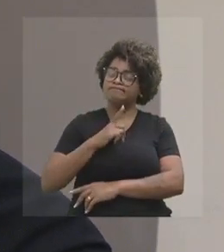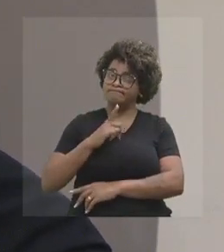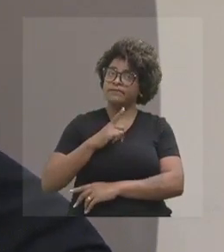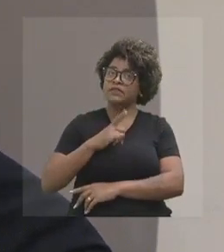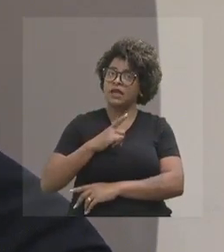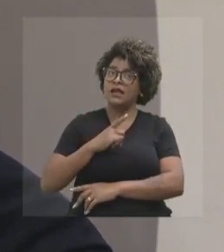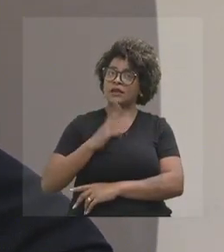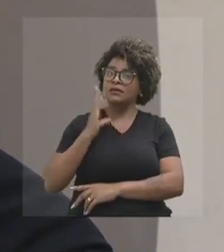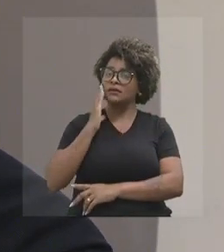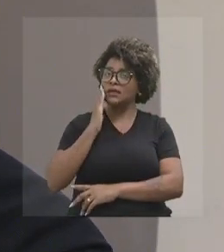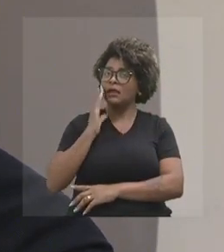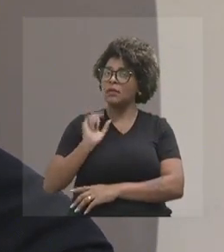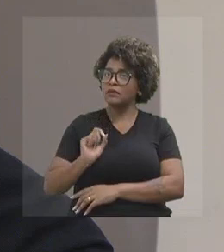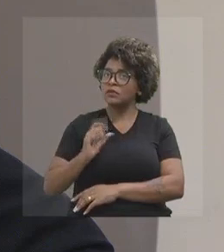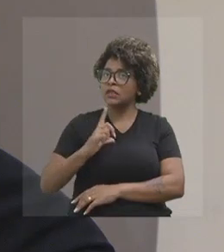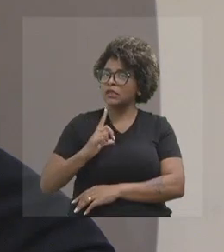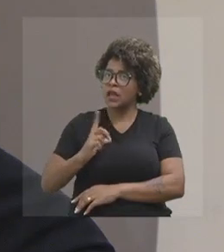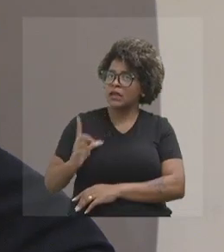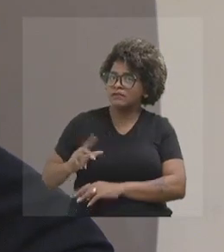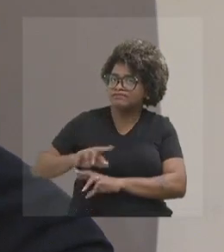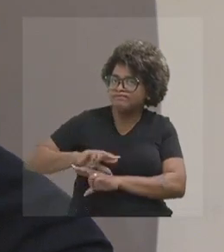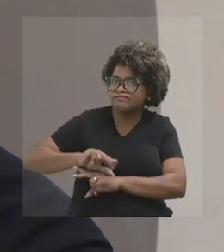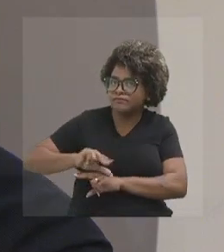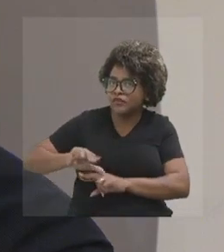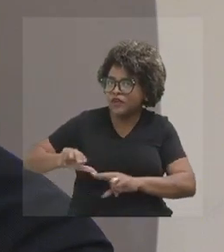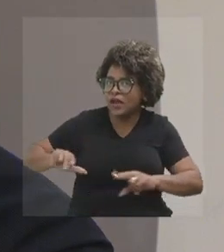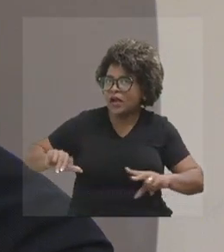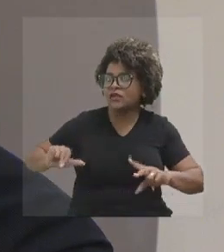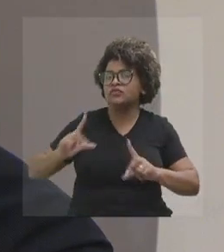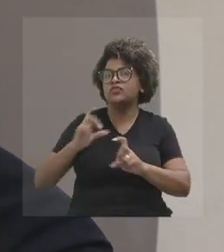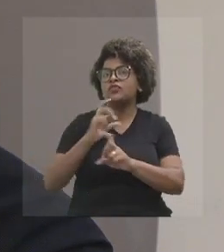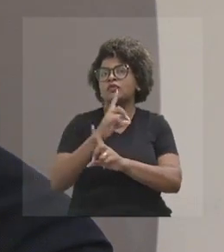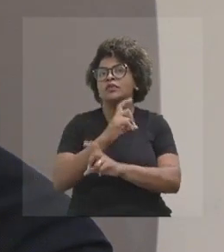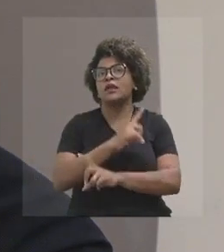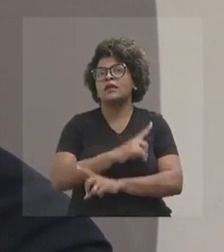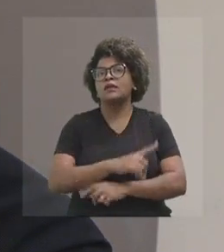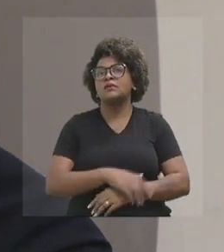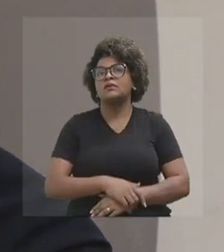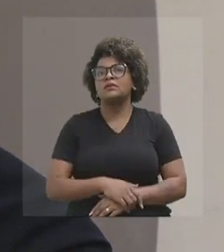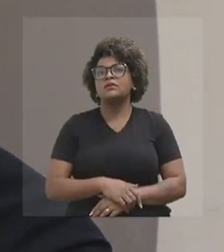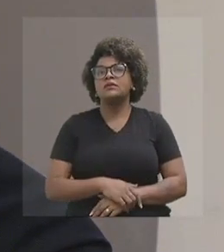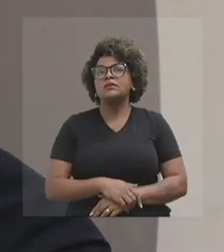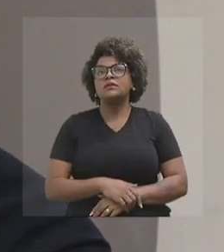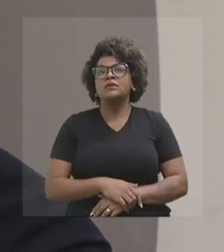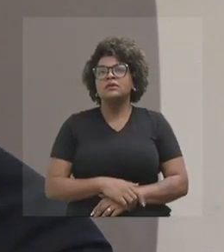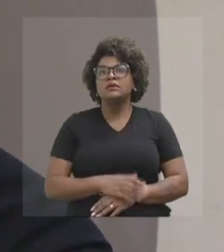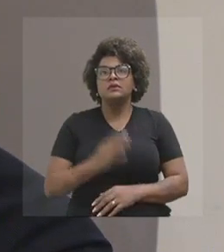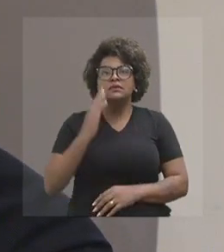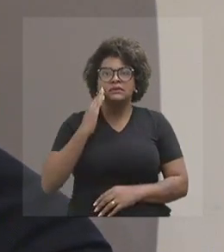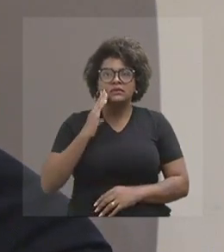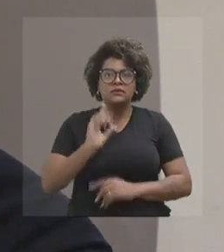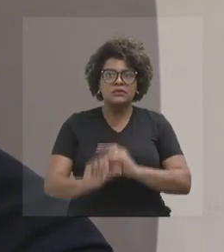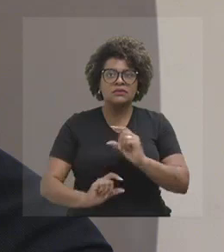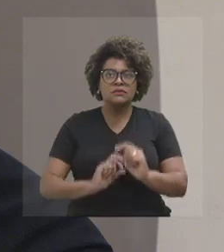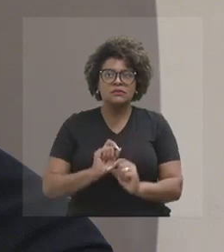série de dificuldades, e a gente, então, precisa de